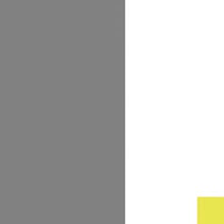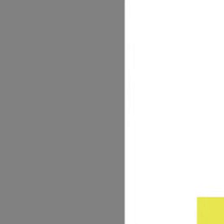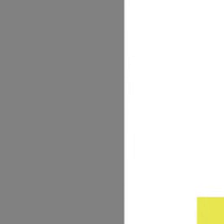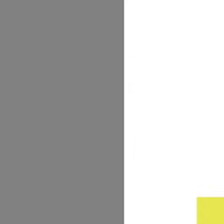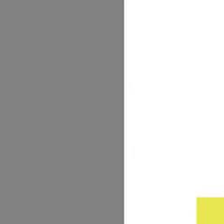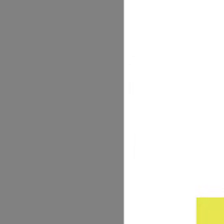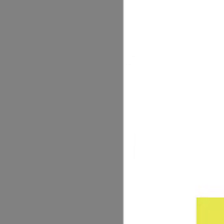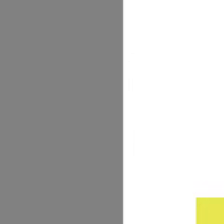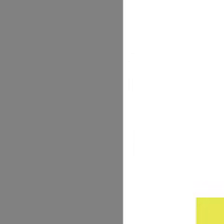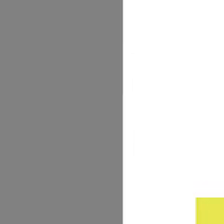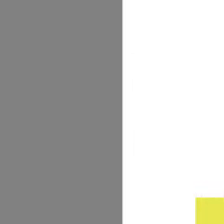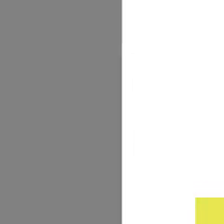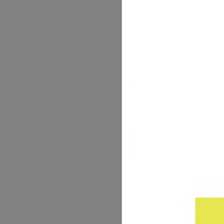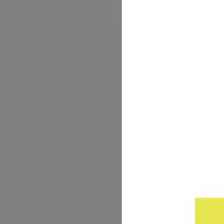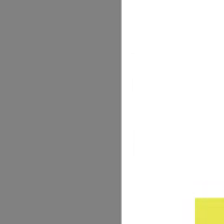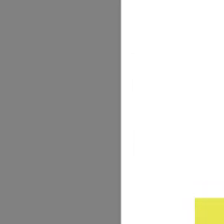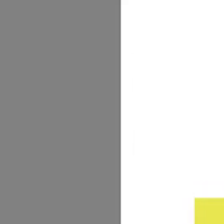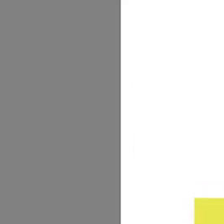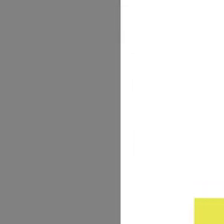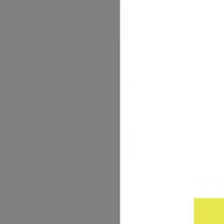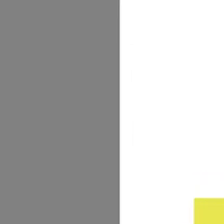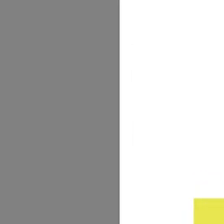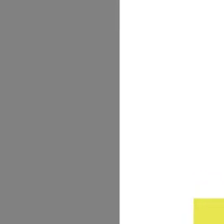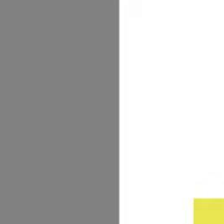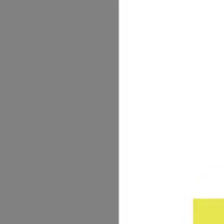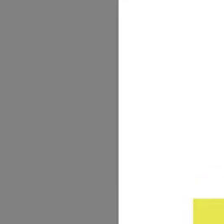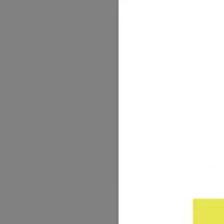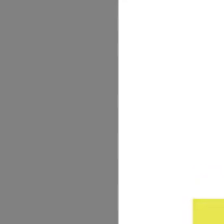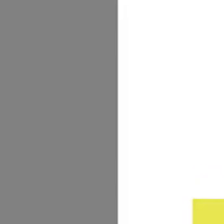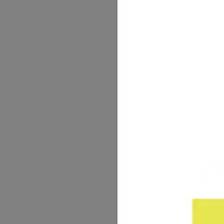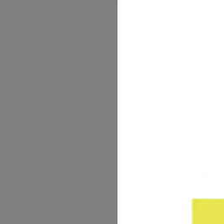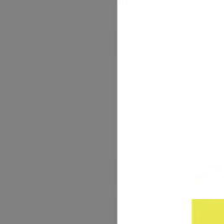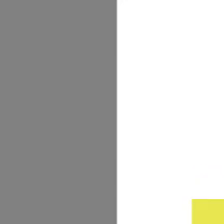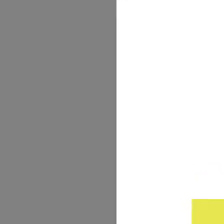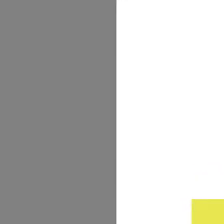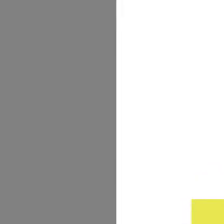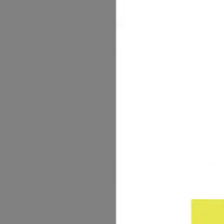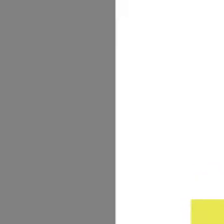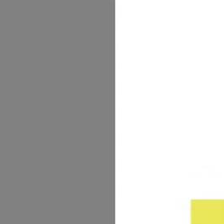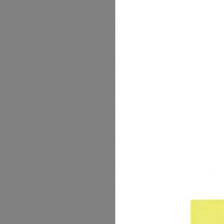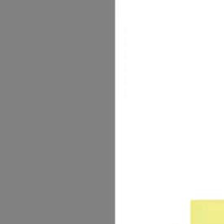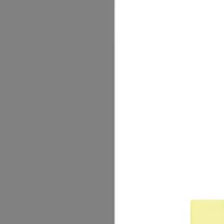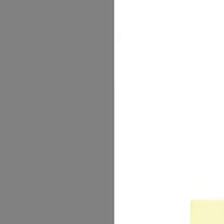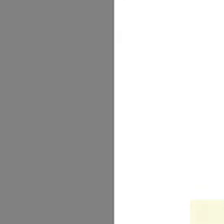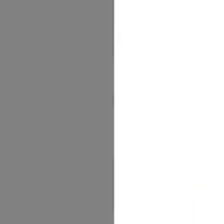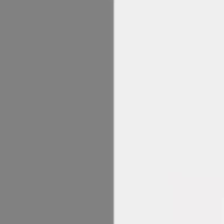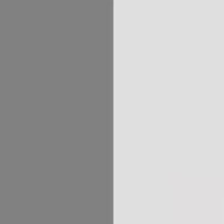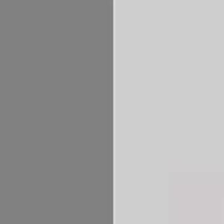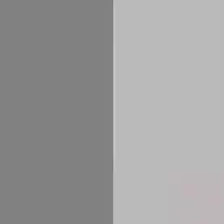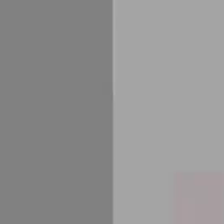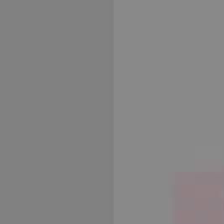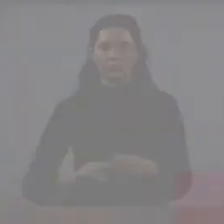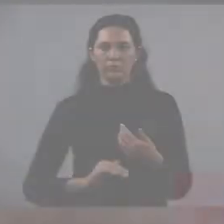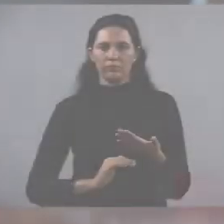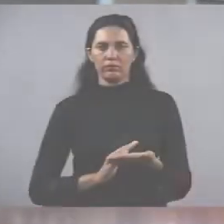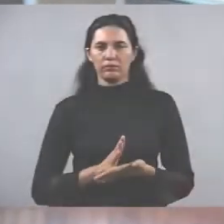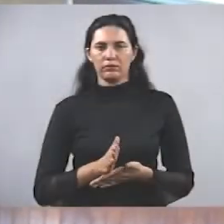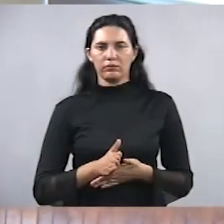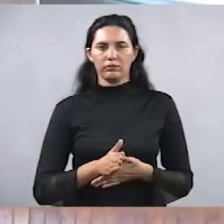o Lions Clube de Marília Augustin Soliva, a Associação Civil Sem Fins Lucrativos, com sede na cidade.